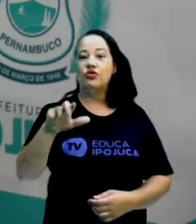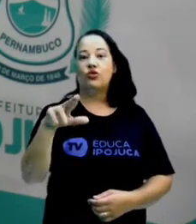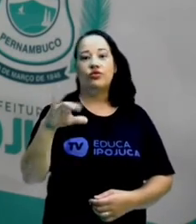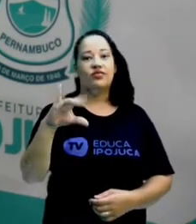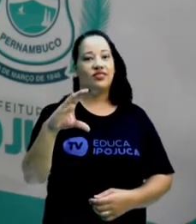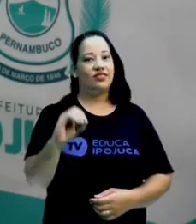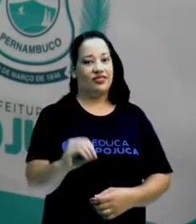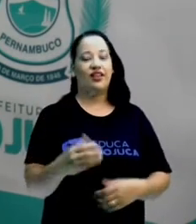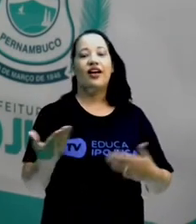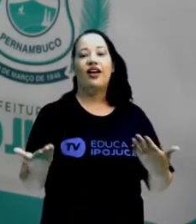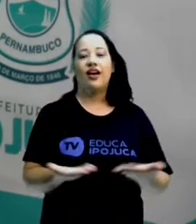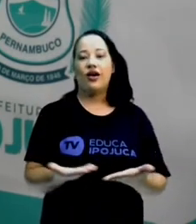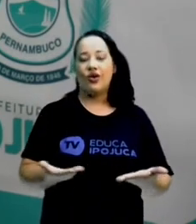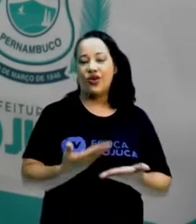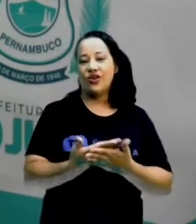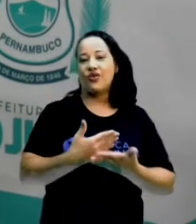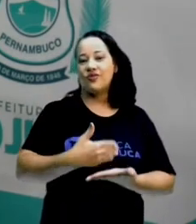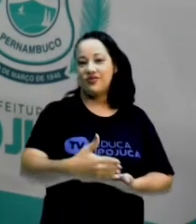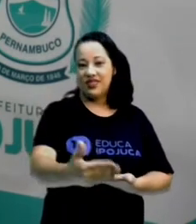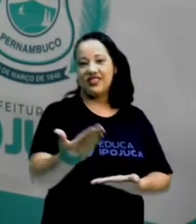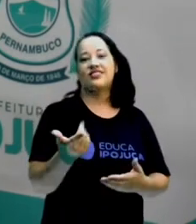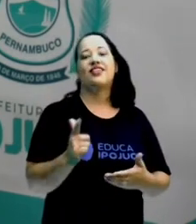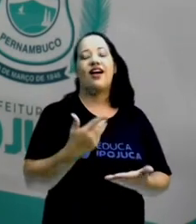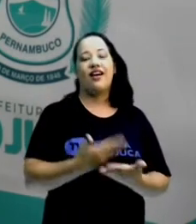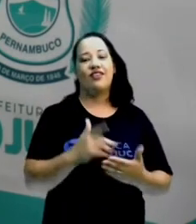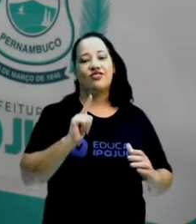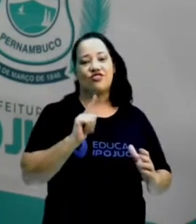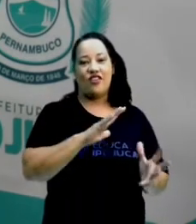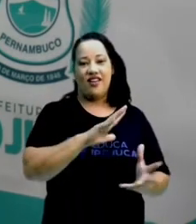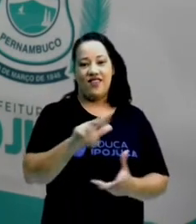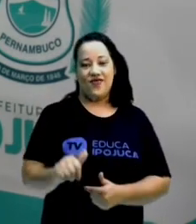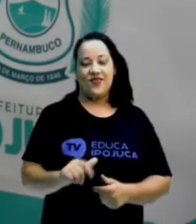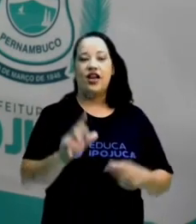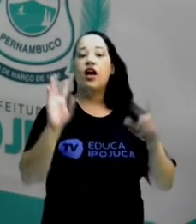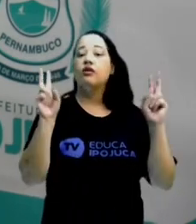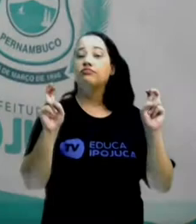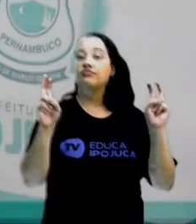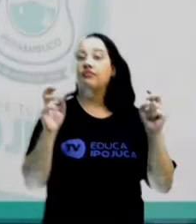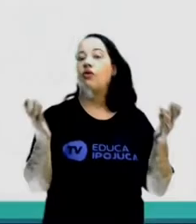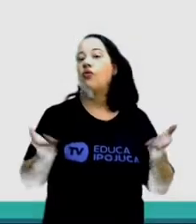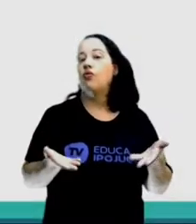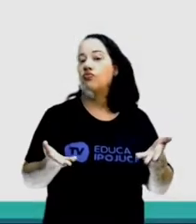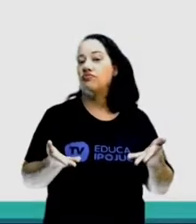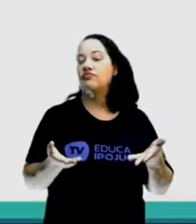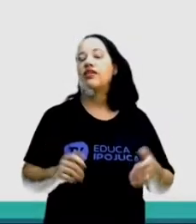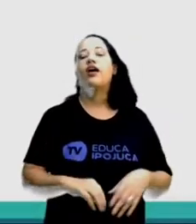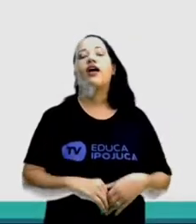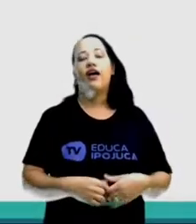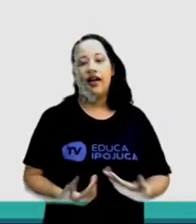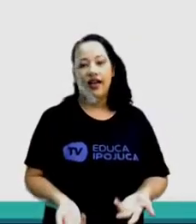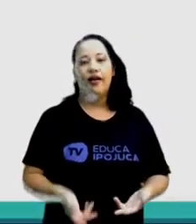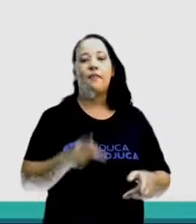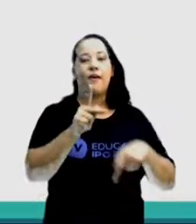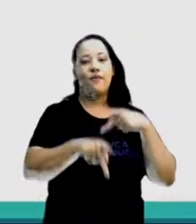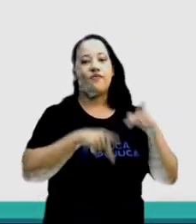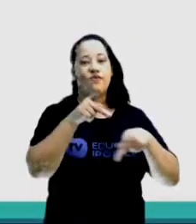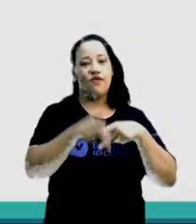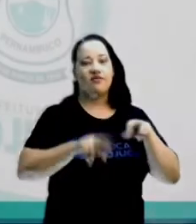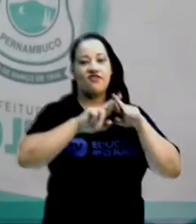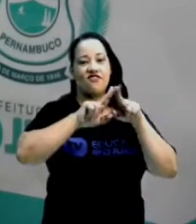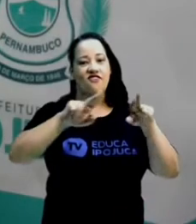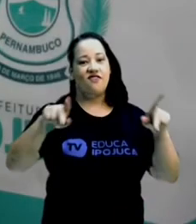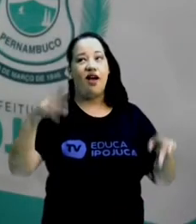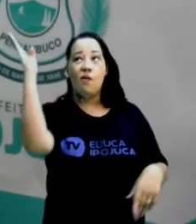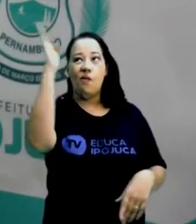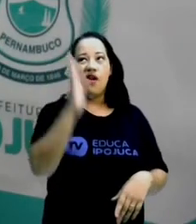Neto e nós vamos começar agora a nossa aula de Geografia. O nosso assunto de hoje é Diversidade Populacional do